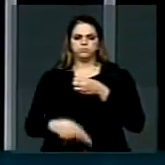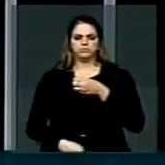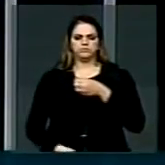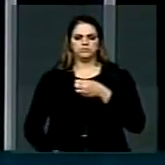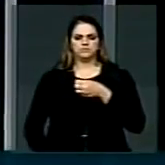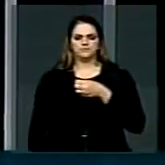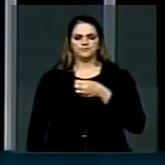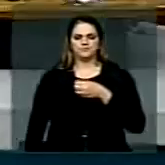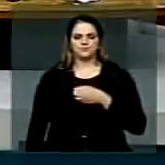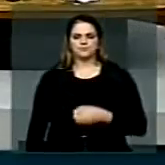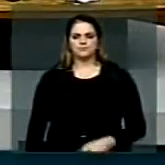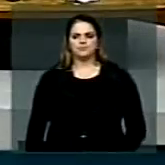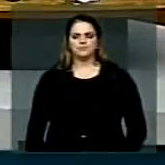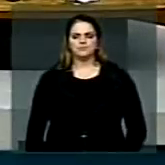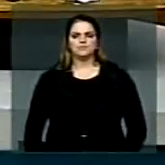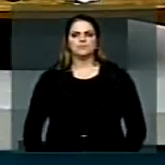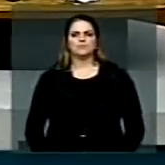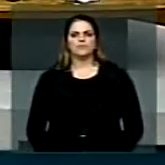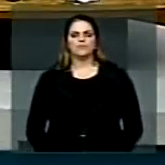aqui meu compromisso.